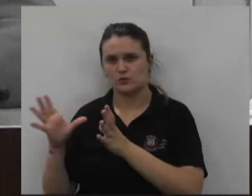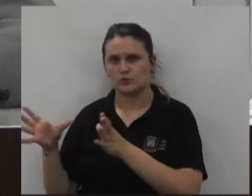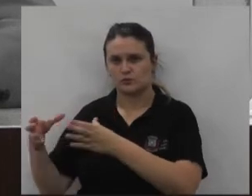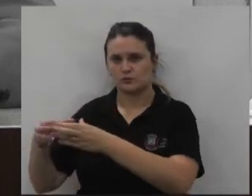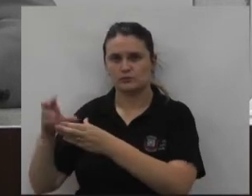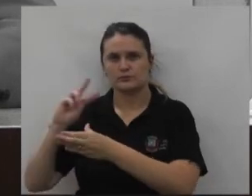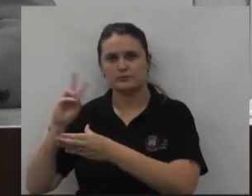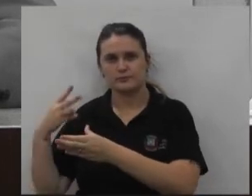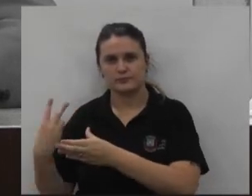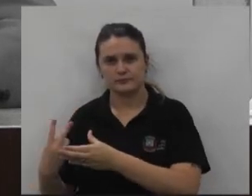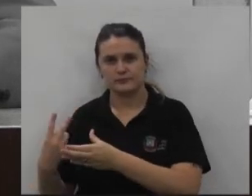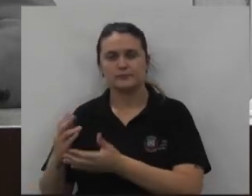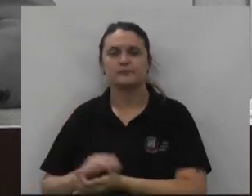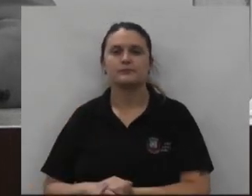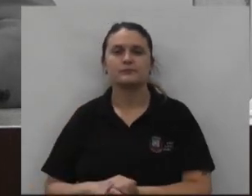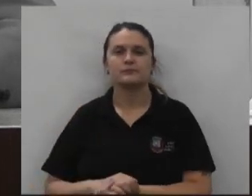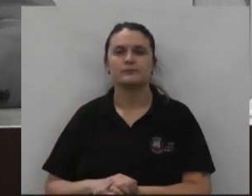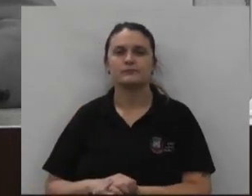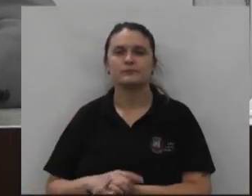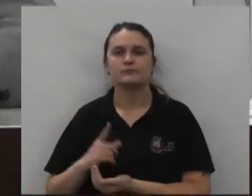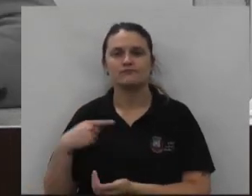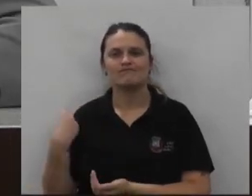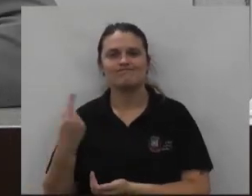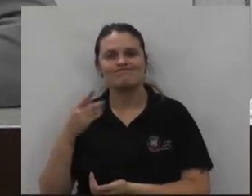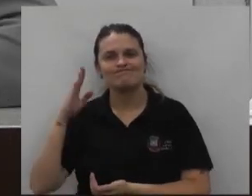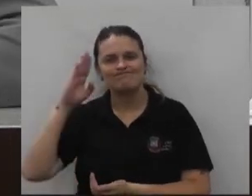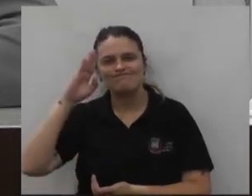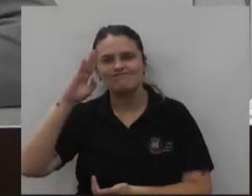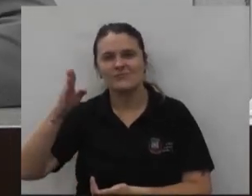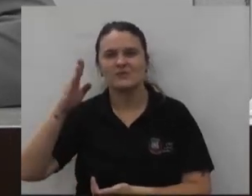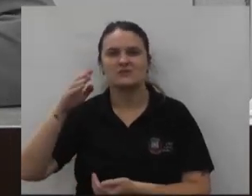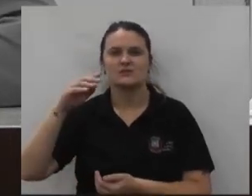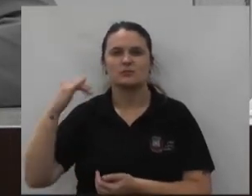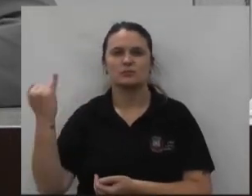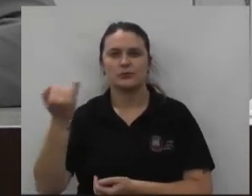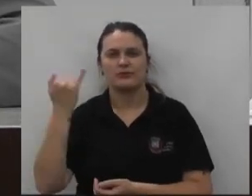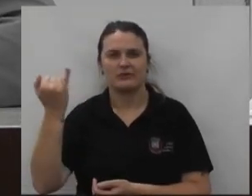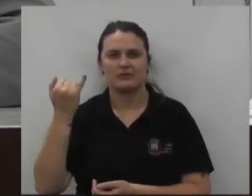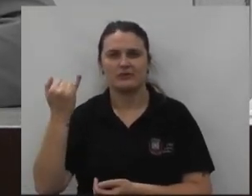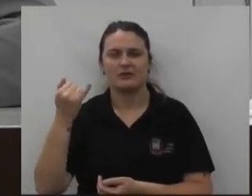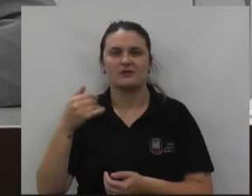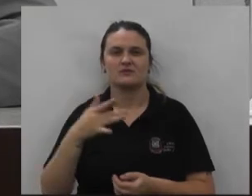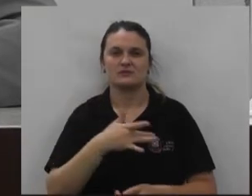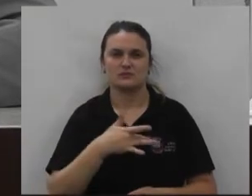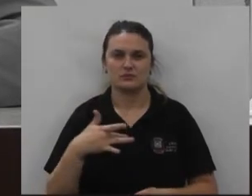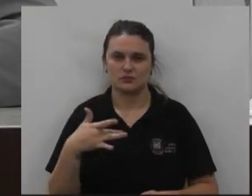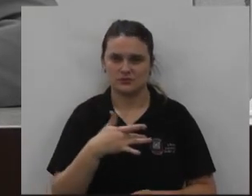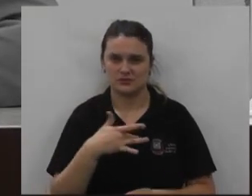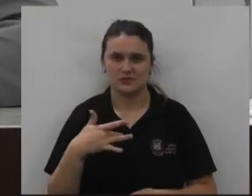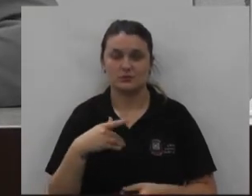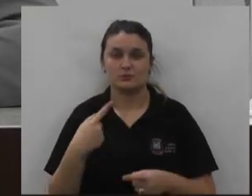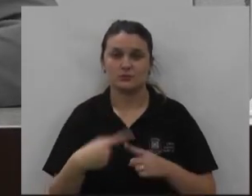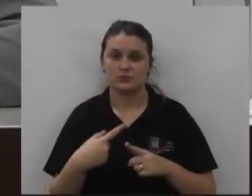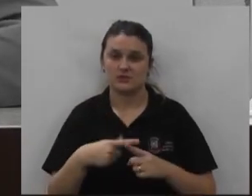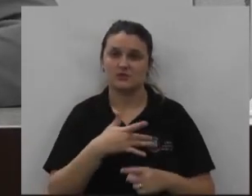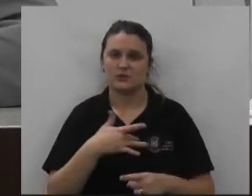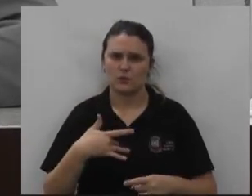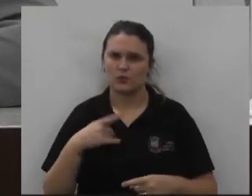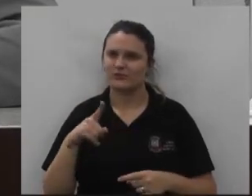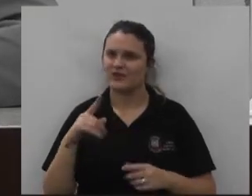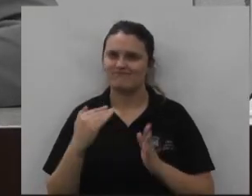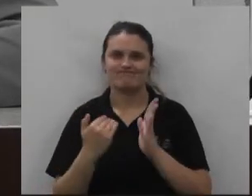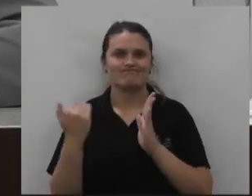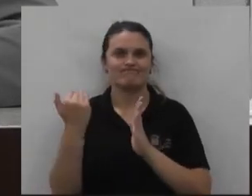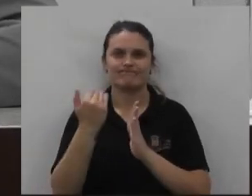todos os vereadores nós priorizamos no primeiro momento a saúde porque a saúde é